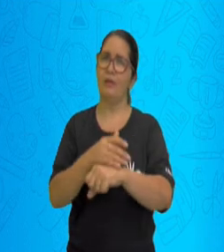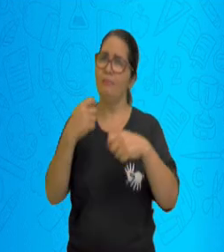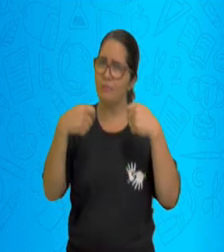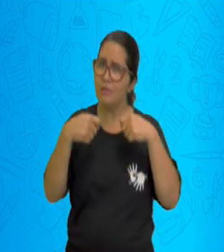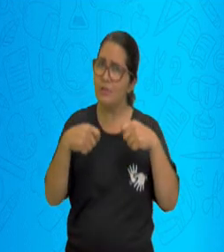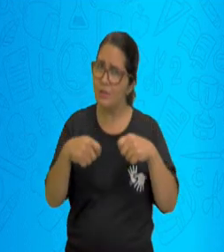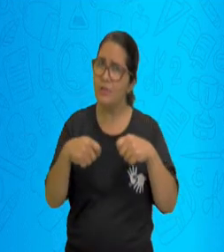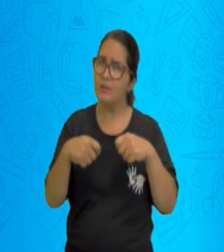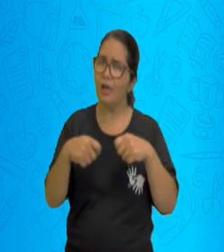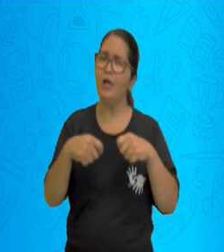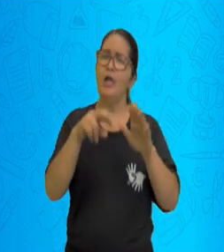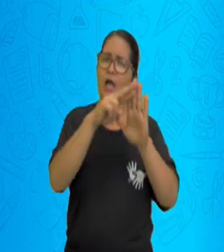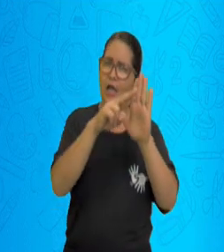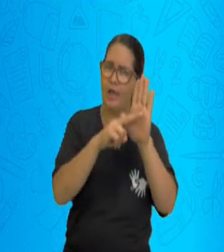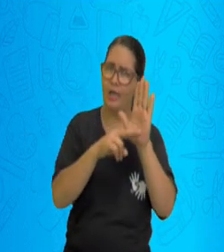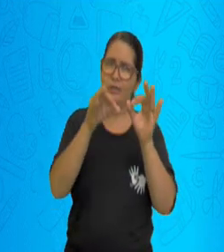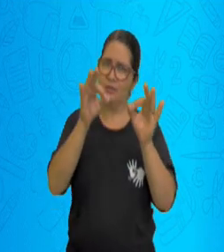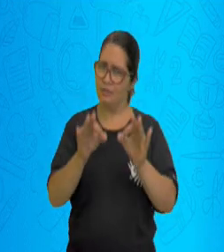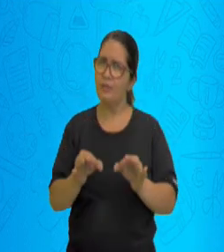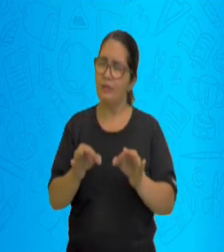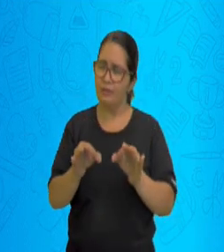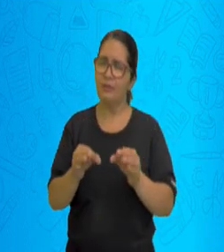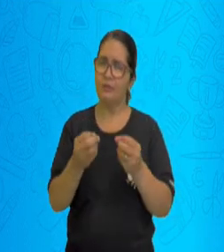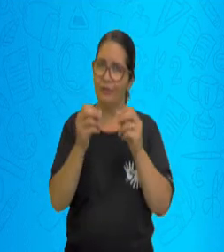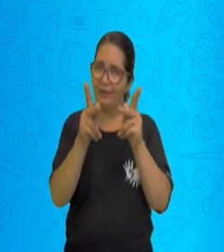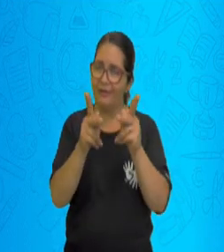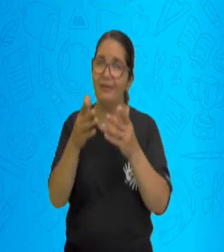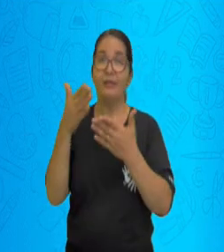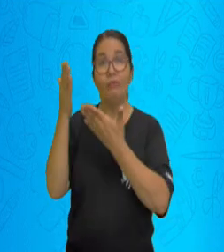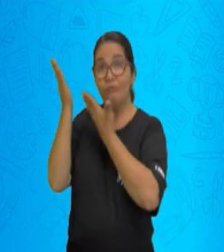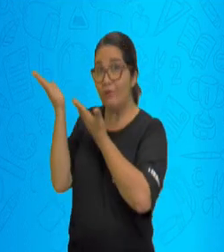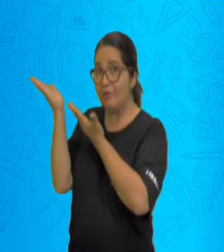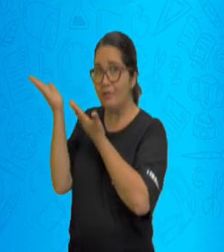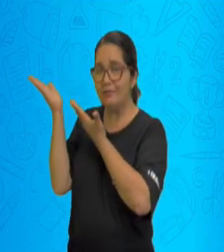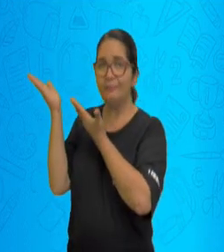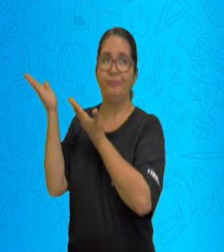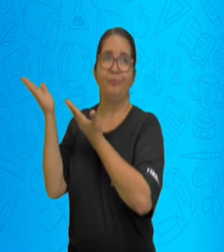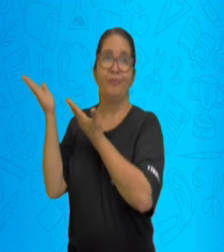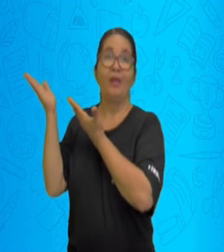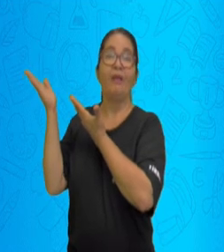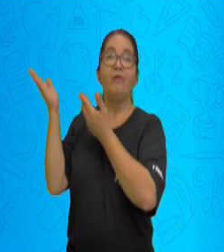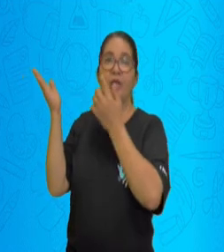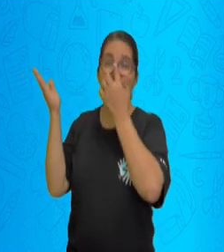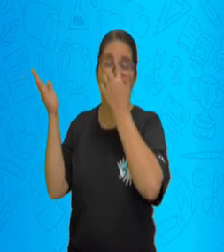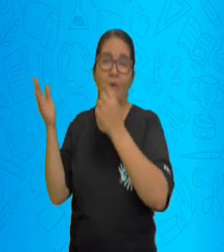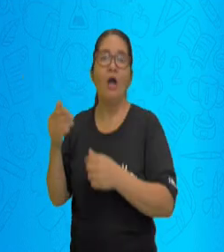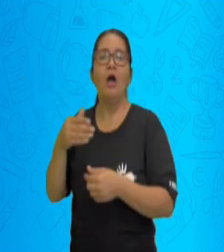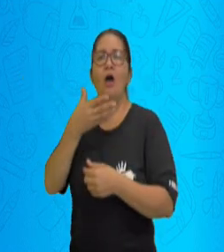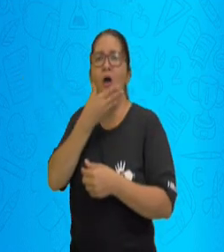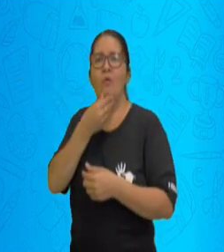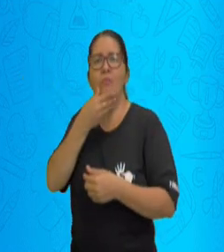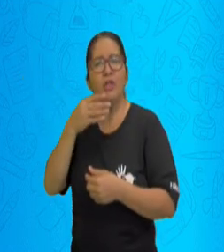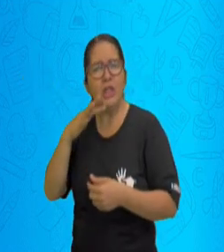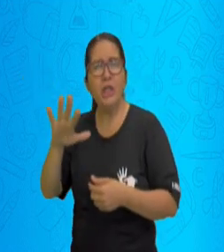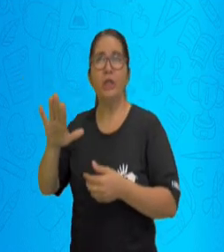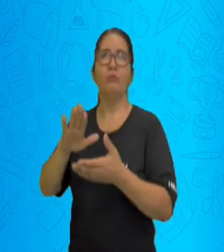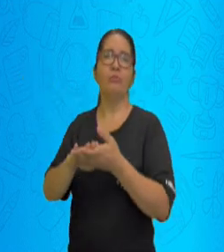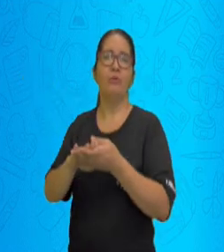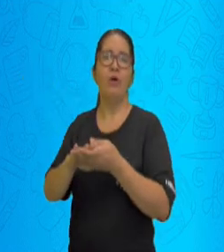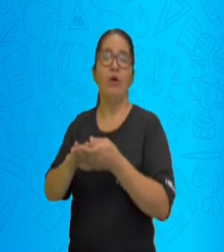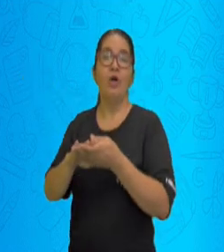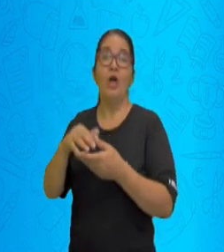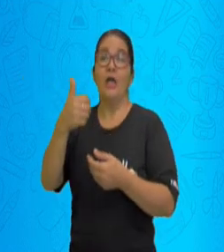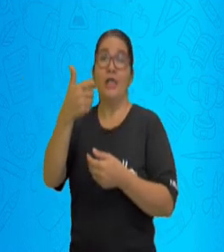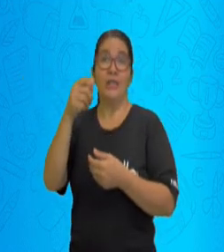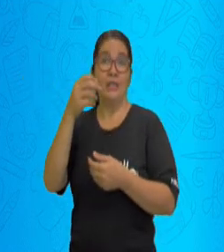critério para fazer os próximos. Vamos analisar junto comigo. Augusto ganhou 50 reais de sua mãe